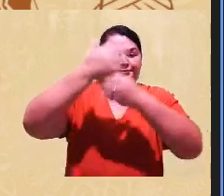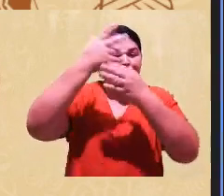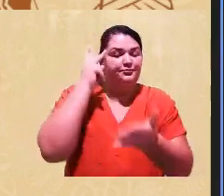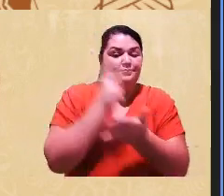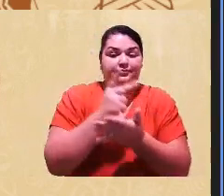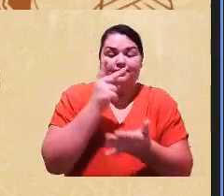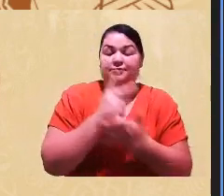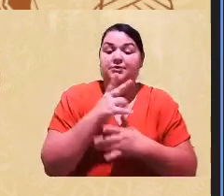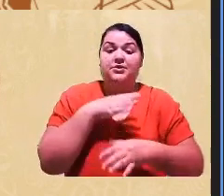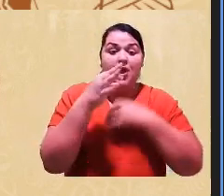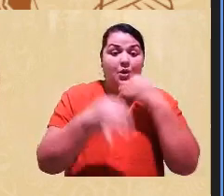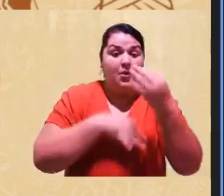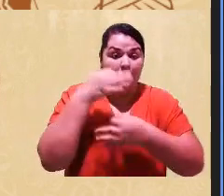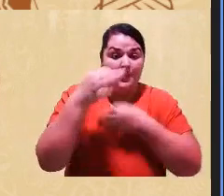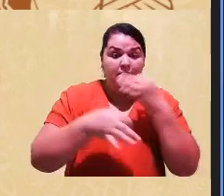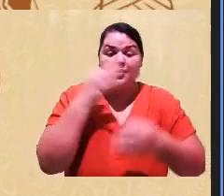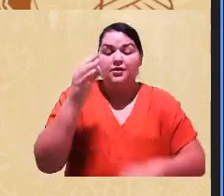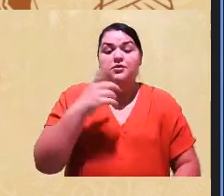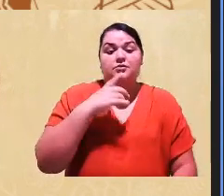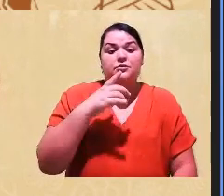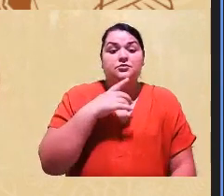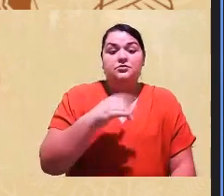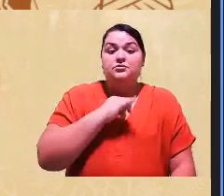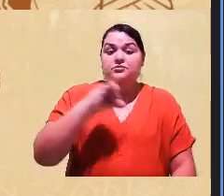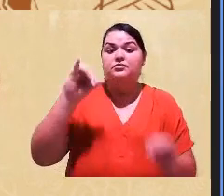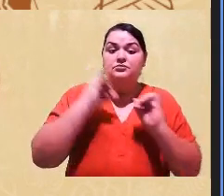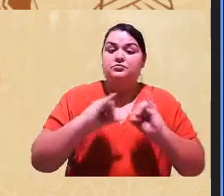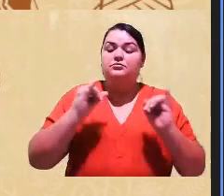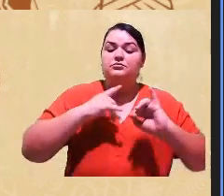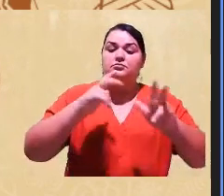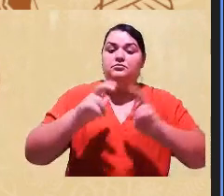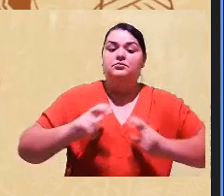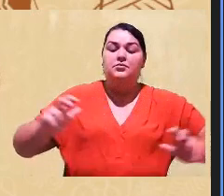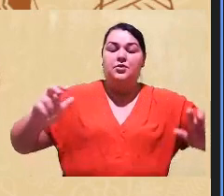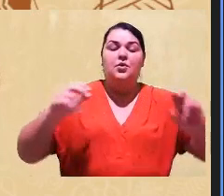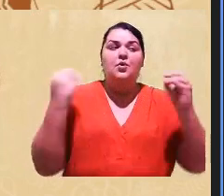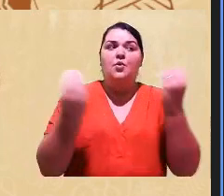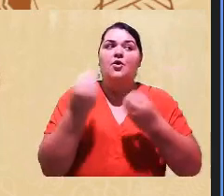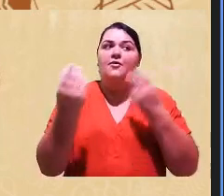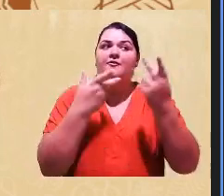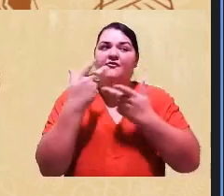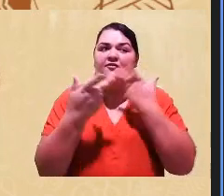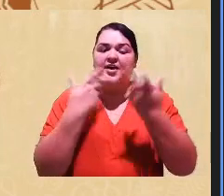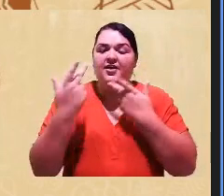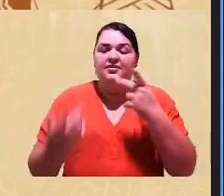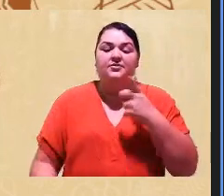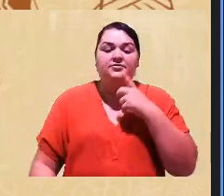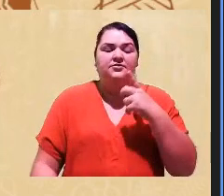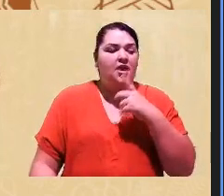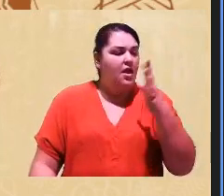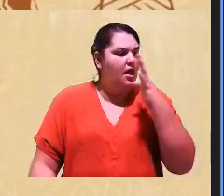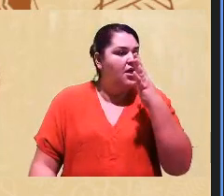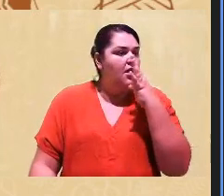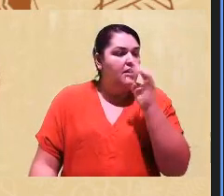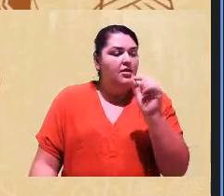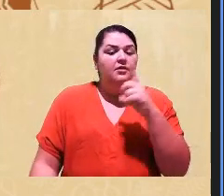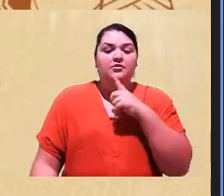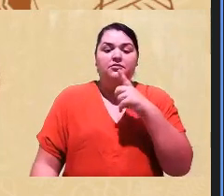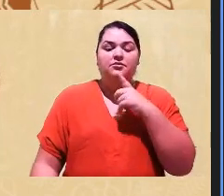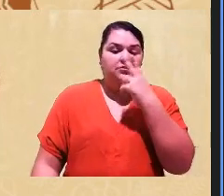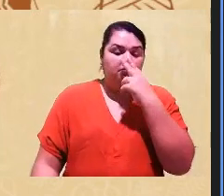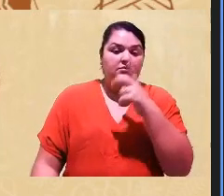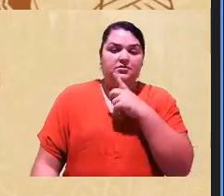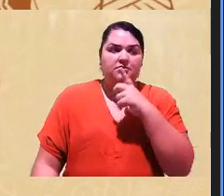De depoimentos dos cotistas que passaram por bancas. Como eles falam da impressão de que achavam que seriam